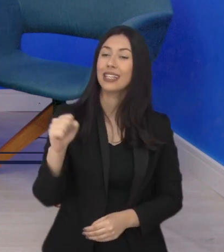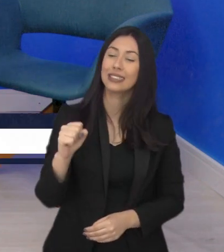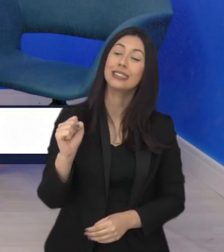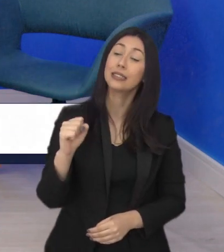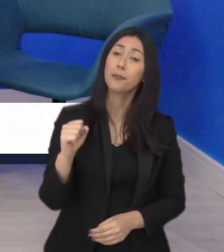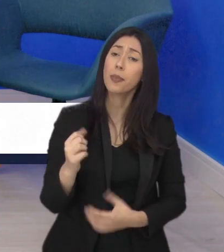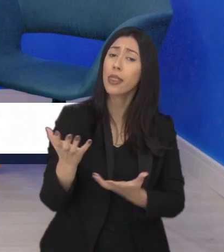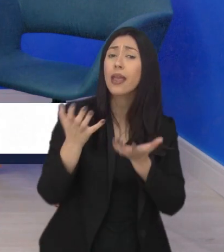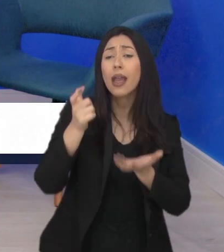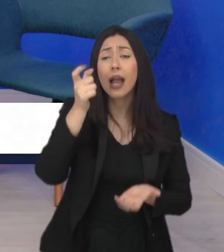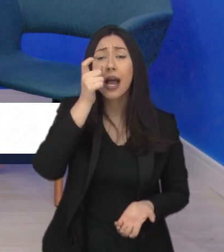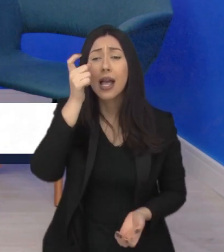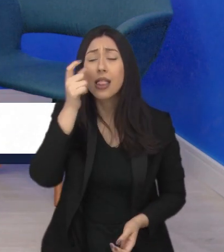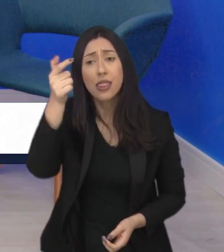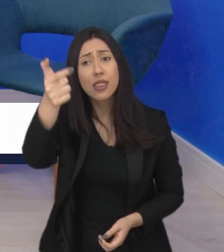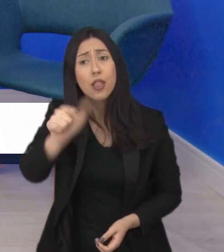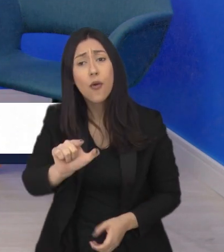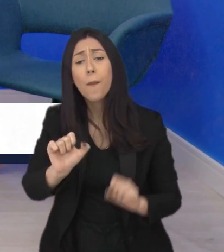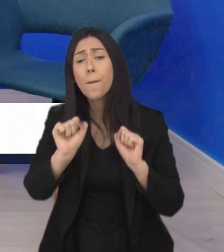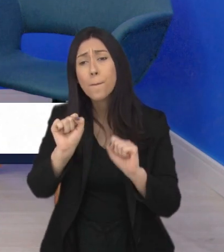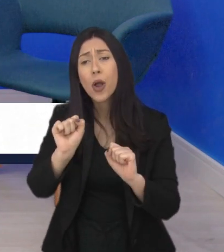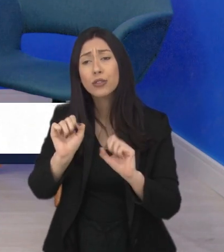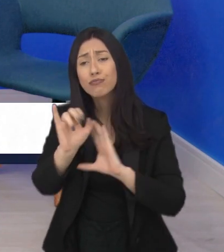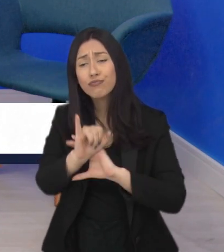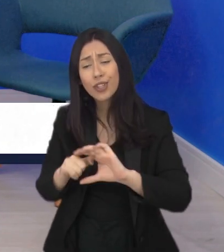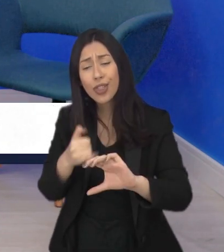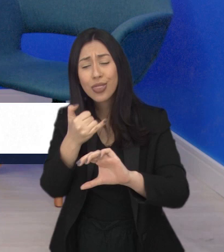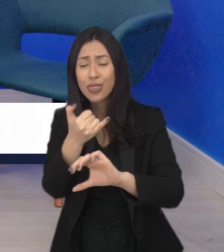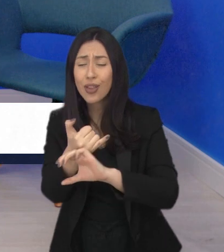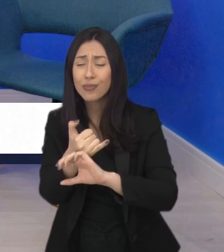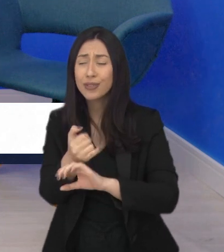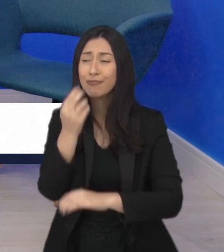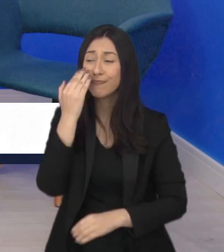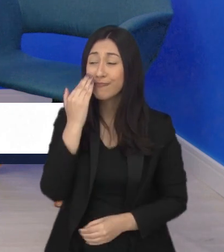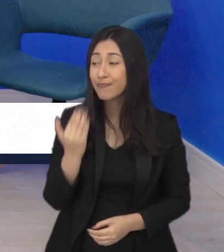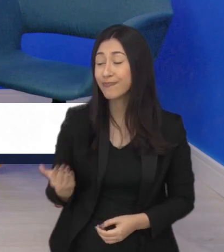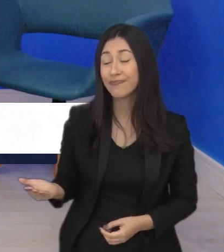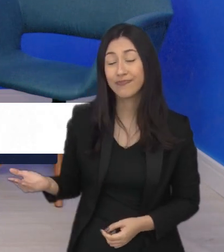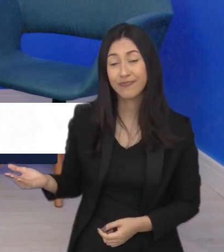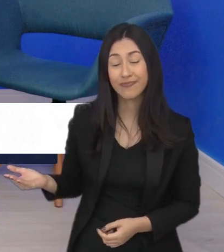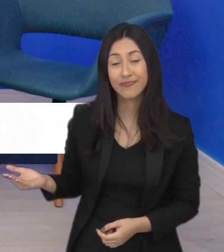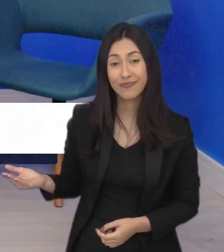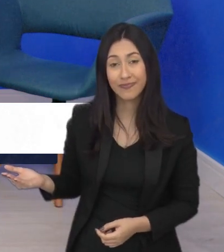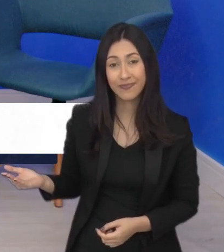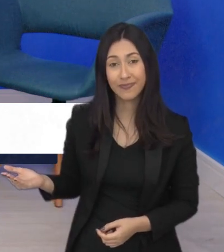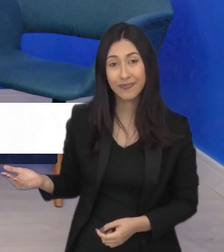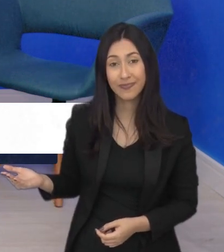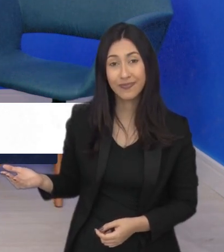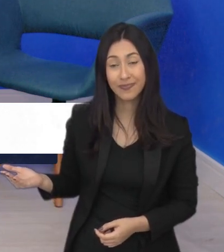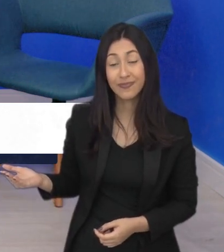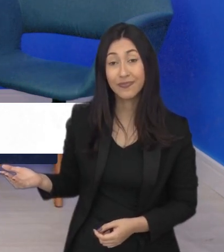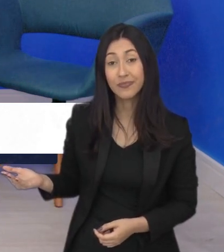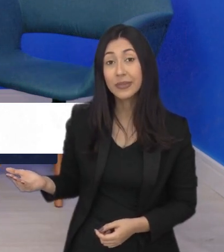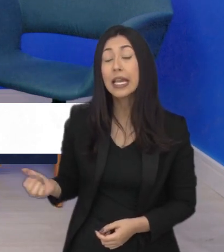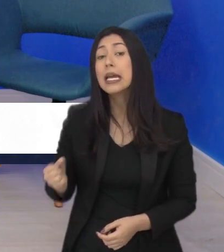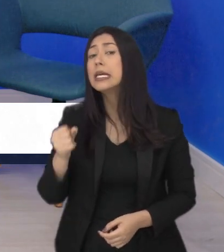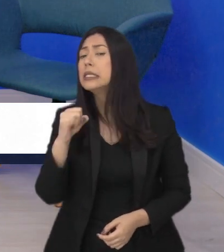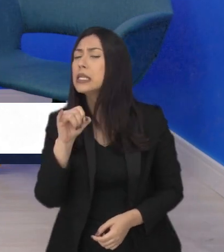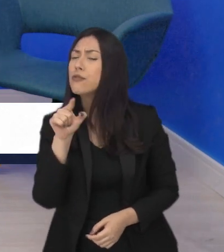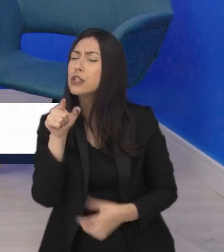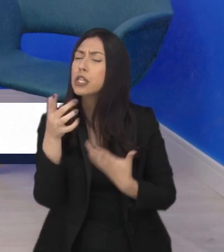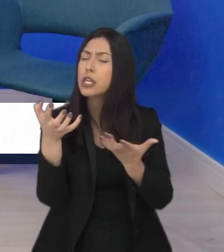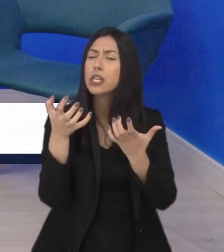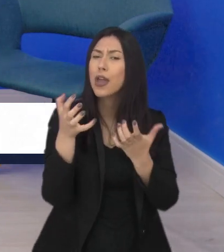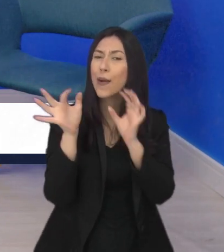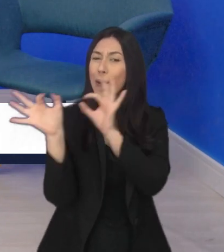Marvin quer rever o nosso programa acessa lá youtube.com barra tv câmara sjc agora se você quer